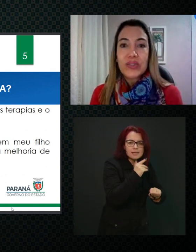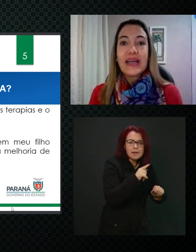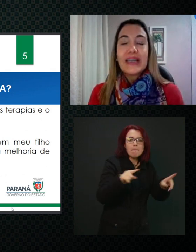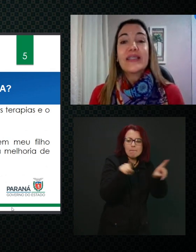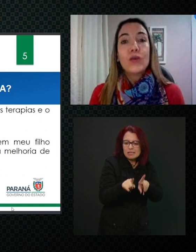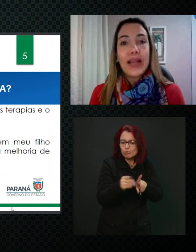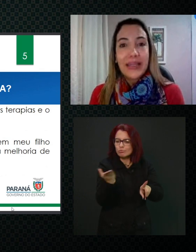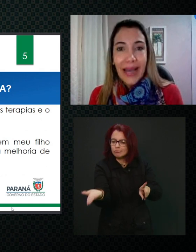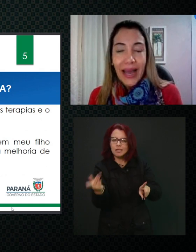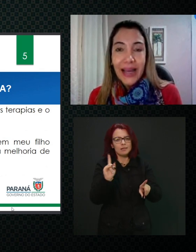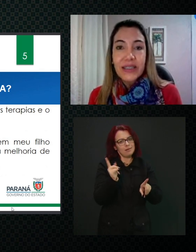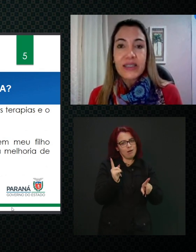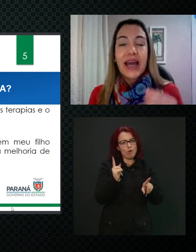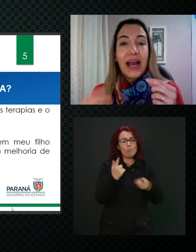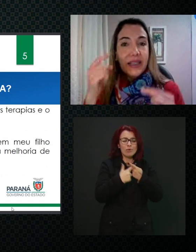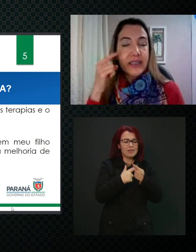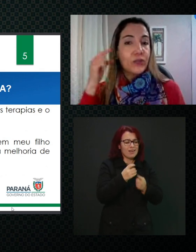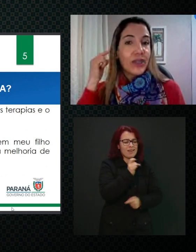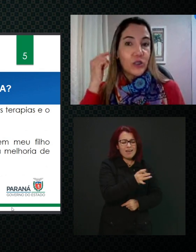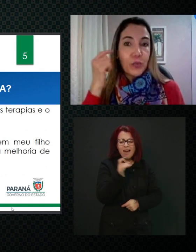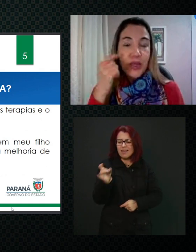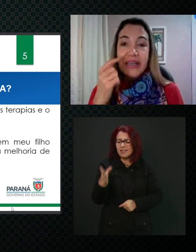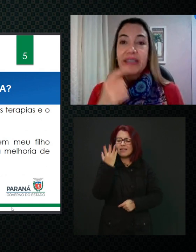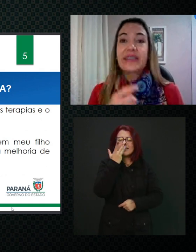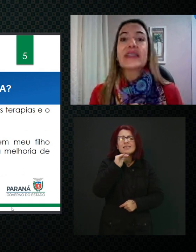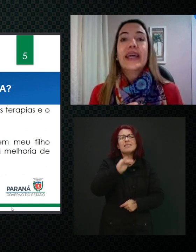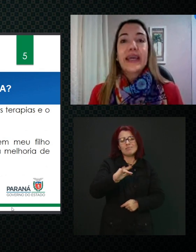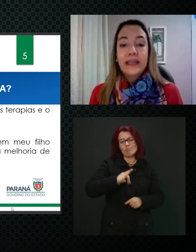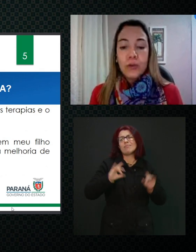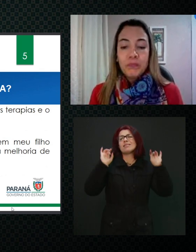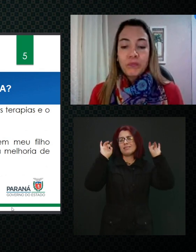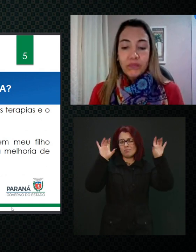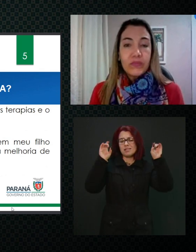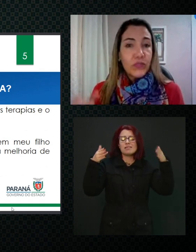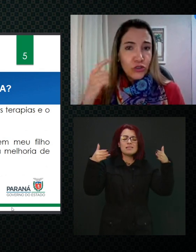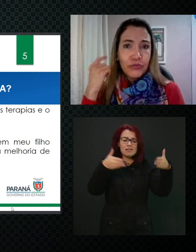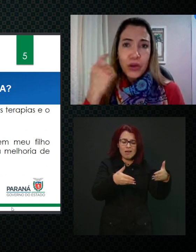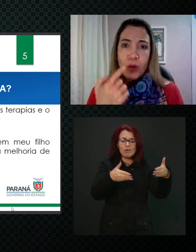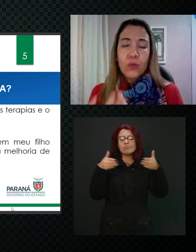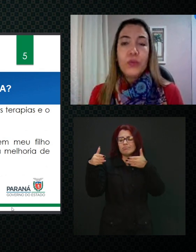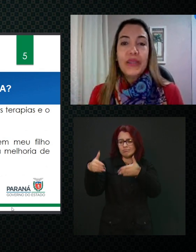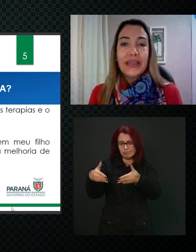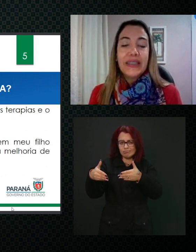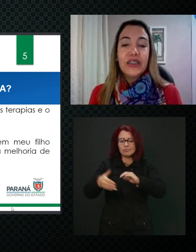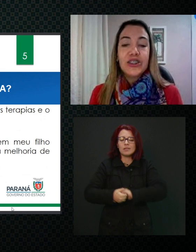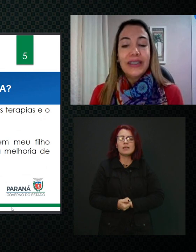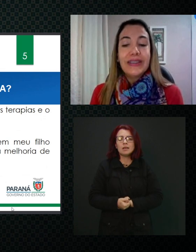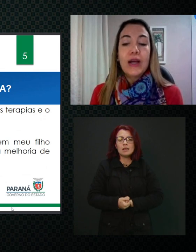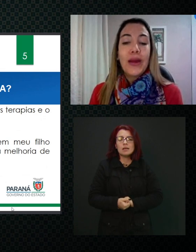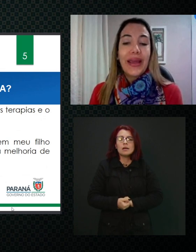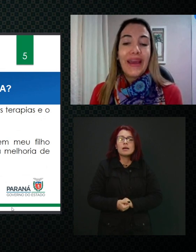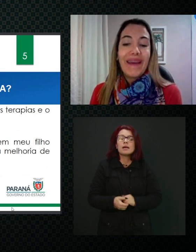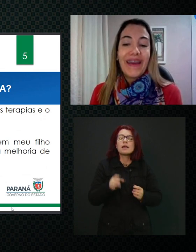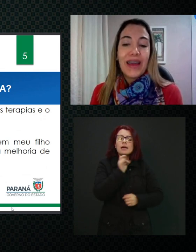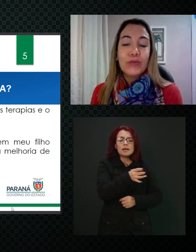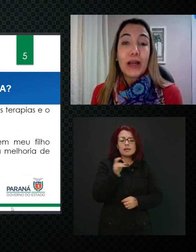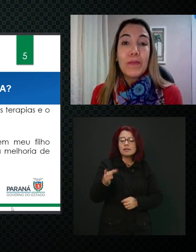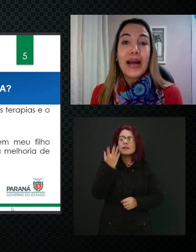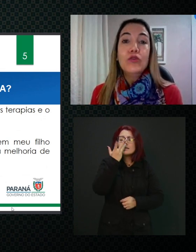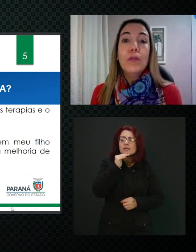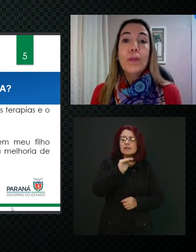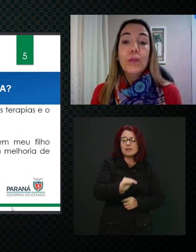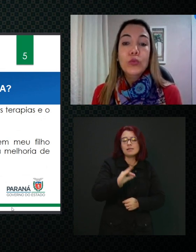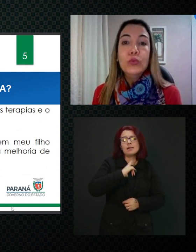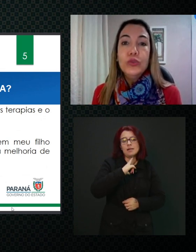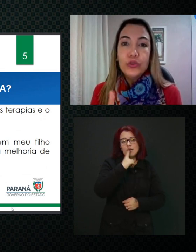tem as suas singularidades, a questão das perdas, então, de forma concomitante, então, é um